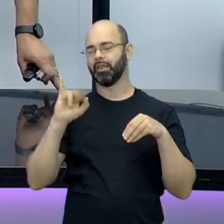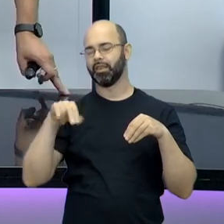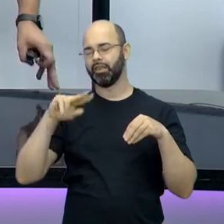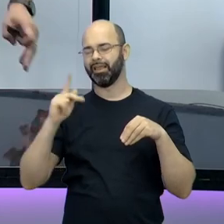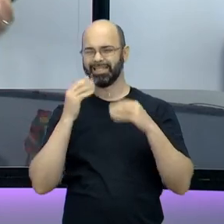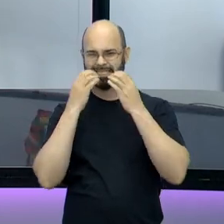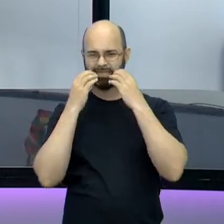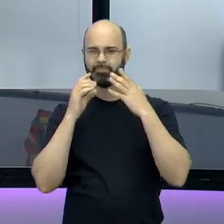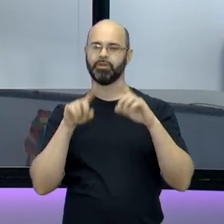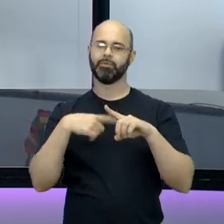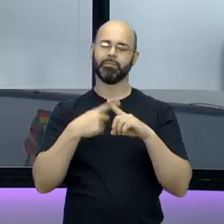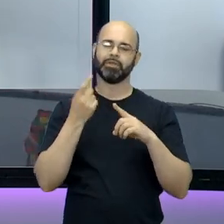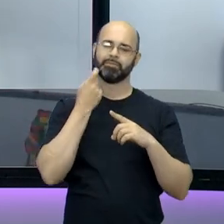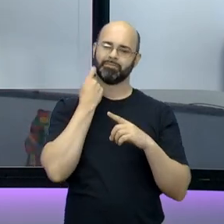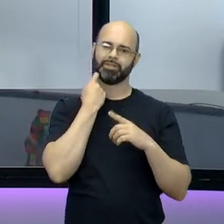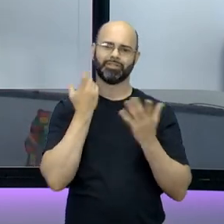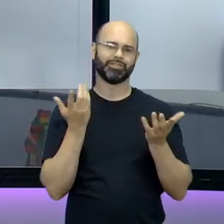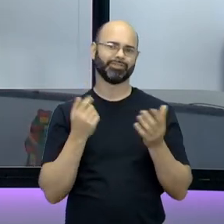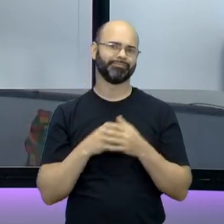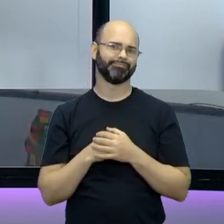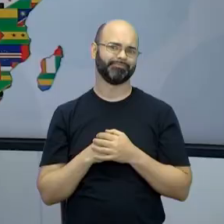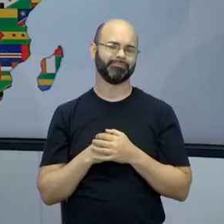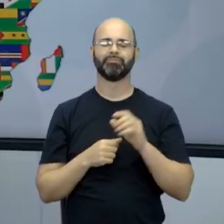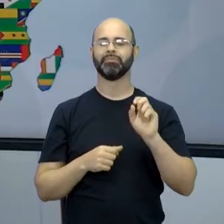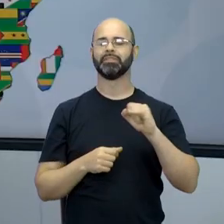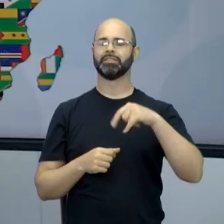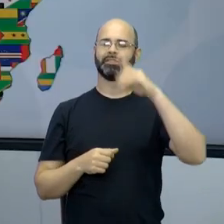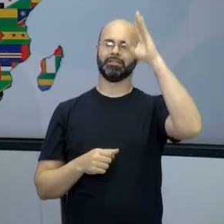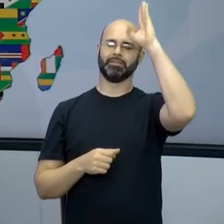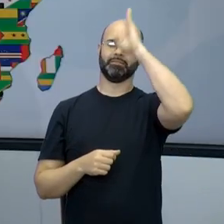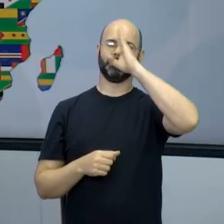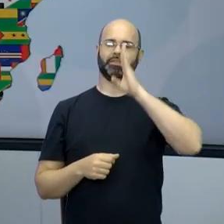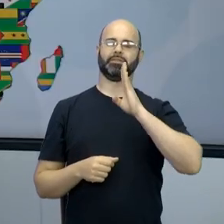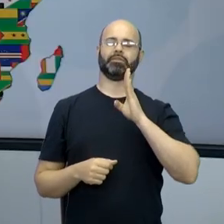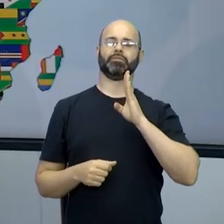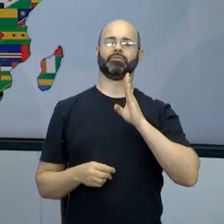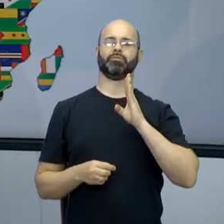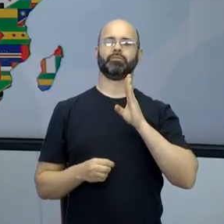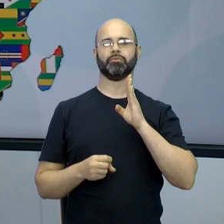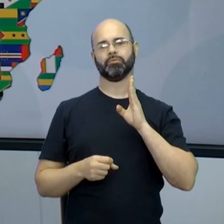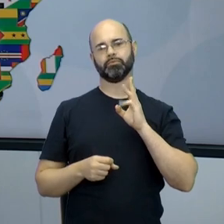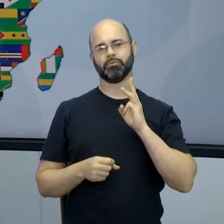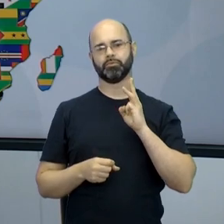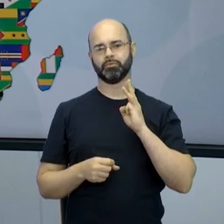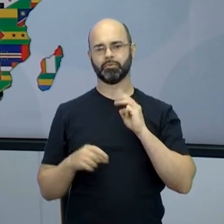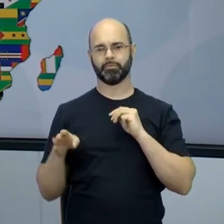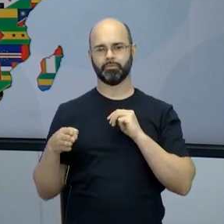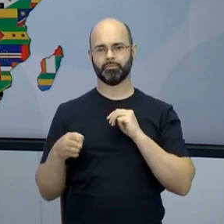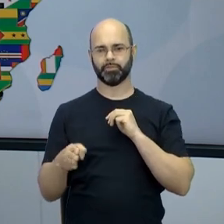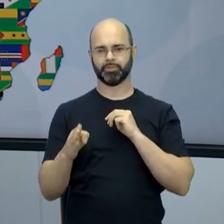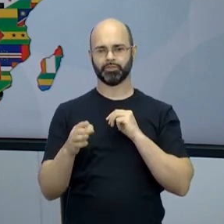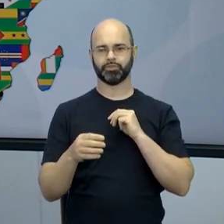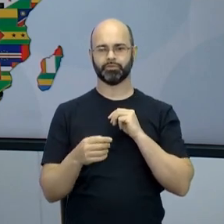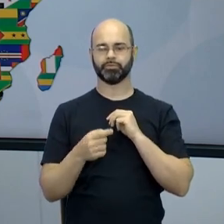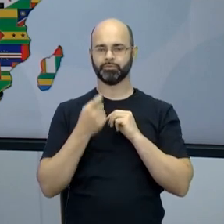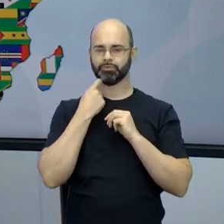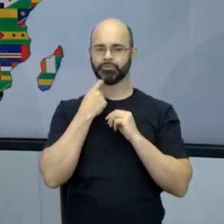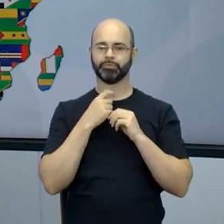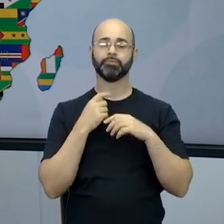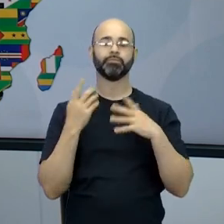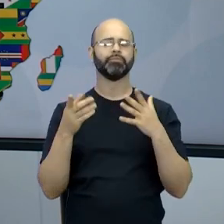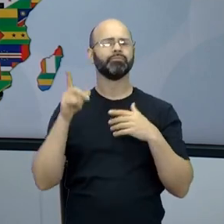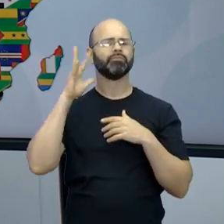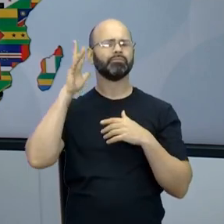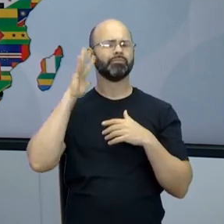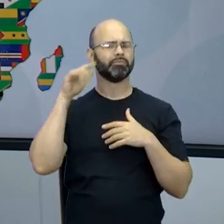coisas daqui, entra no trato salgado. Exato, se aqui no Brasil tem essa heterogeneidade, essa mistura de culturas,